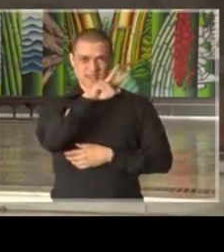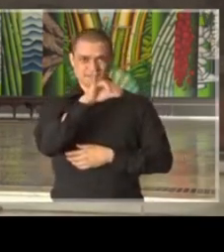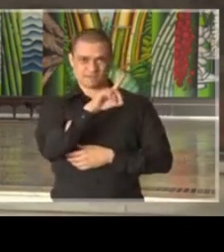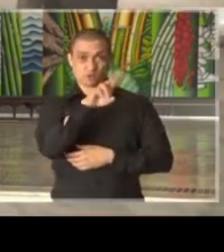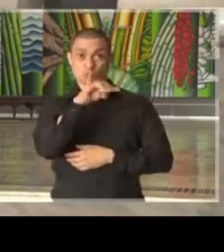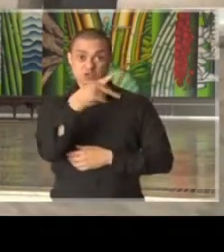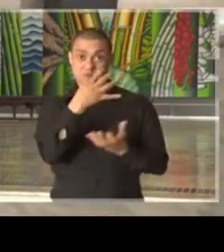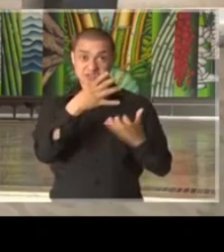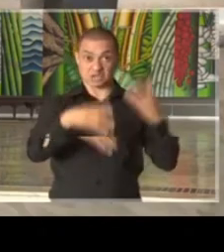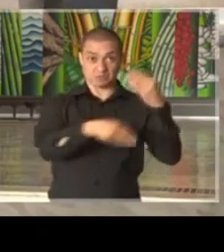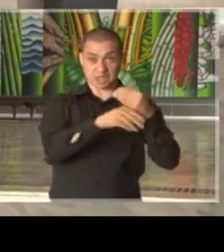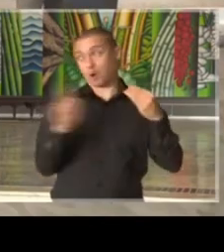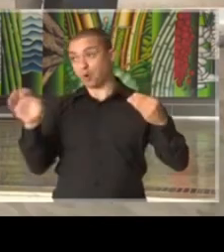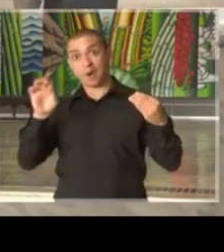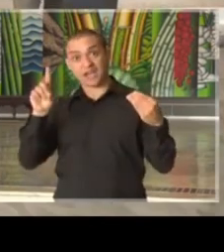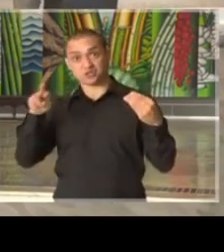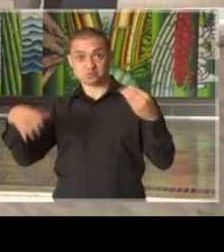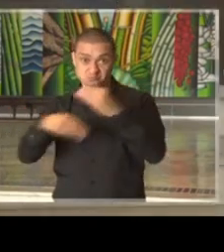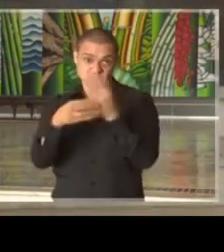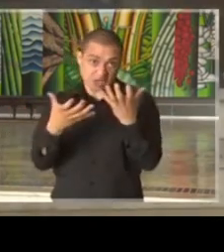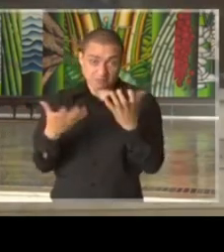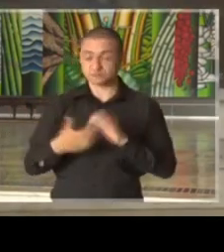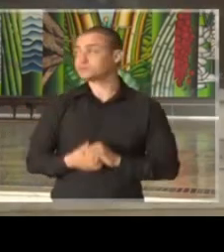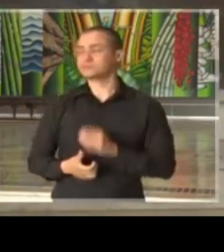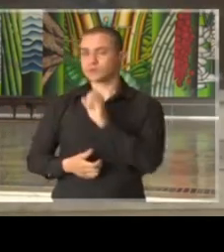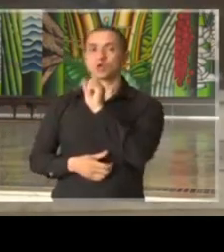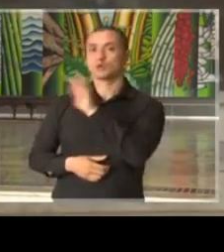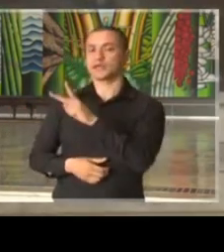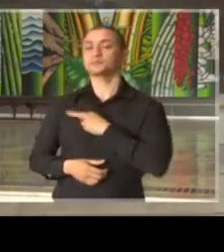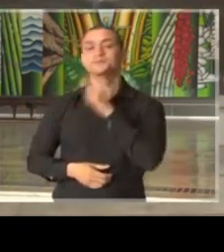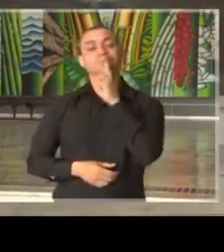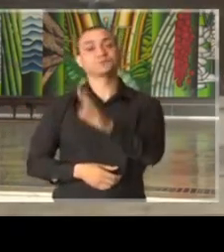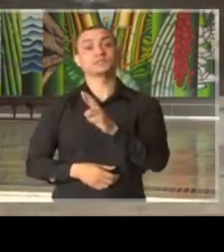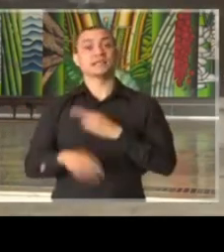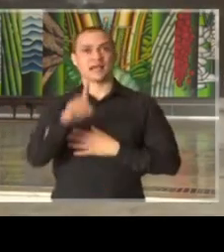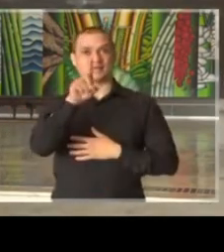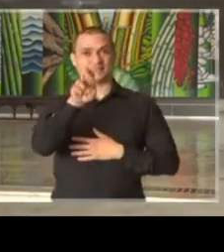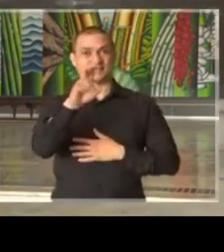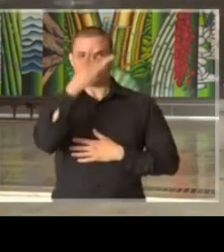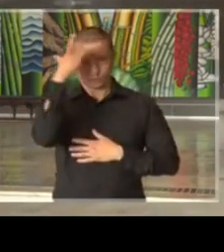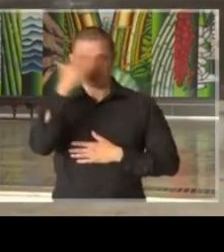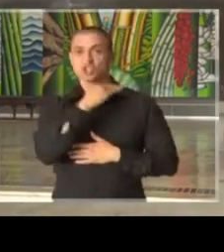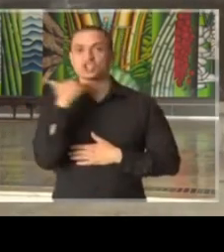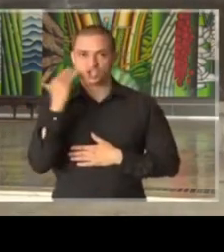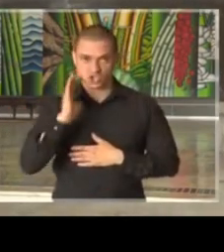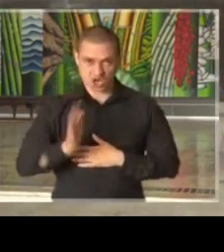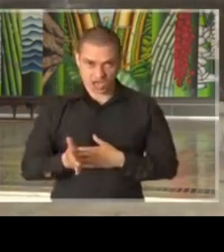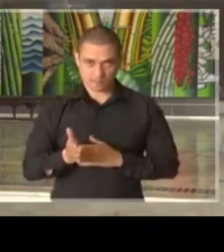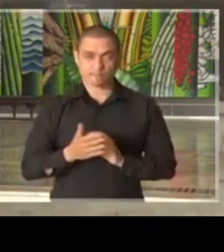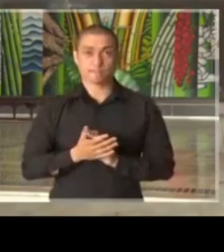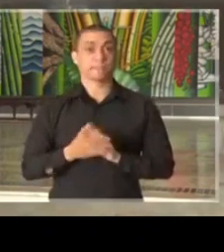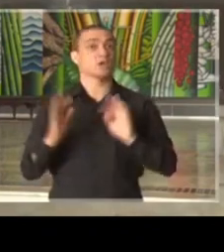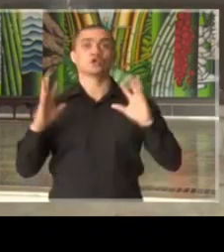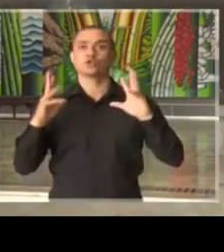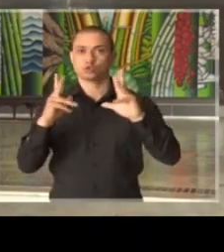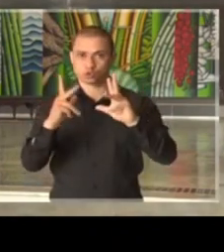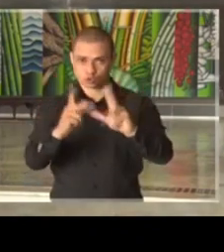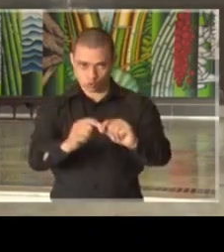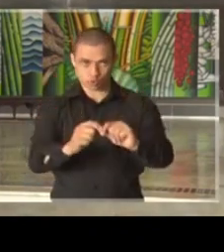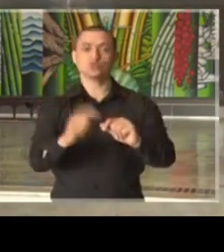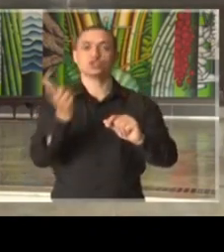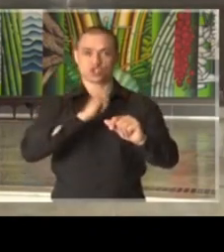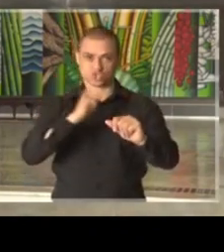complementar, poderão ficar à vontade. Doutor Guerma. Ok. Dos 15 óbitos, nós tivemos todos na capital,